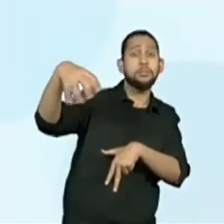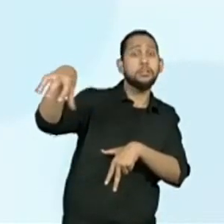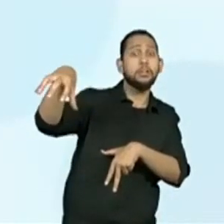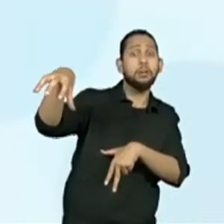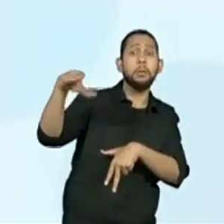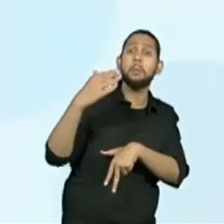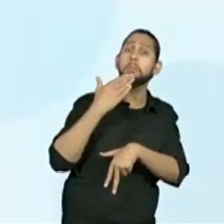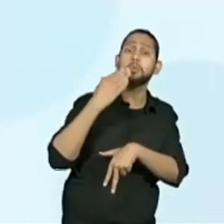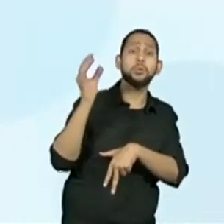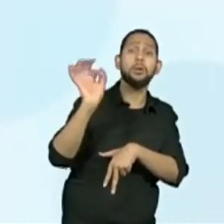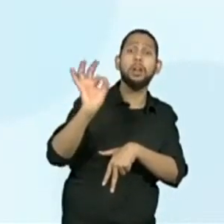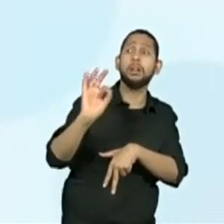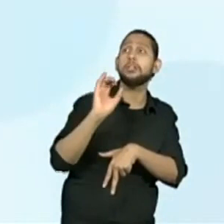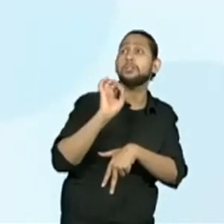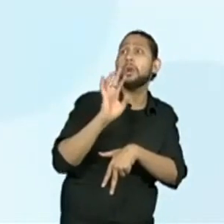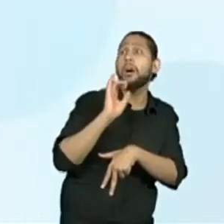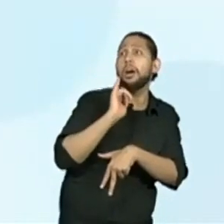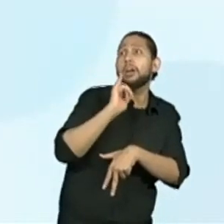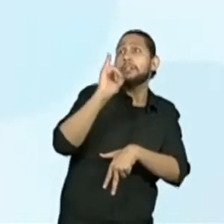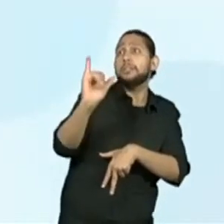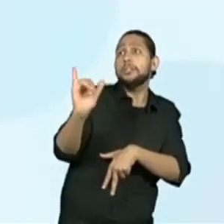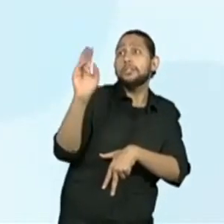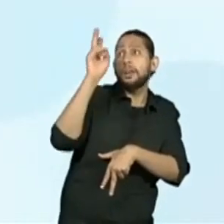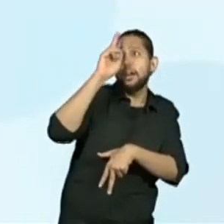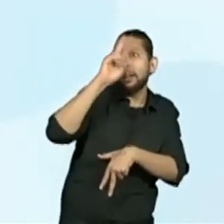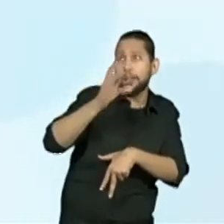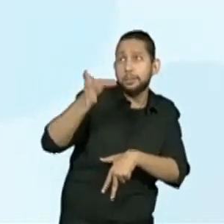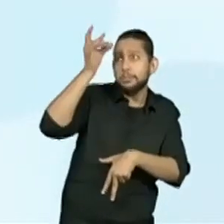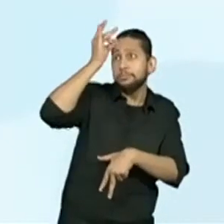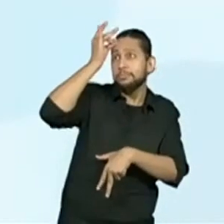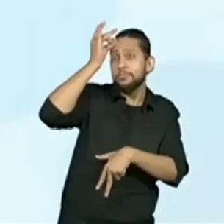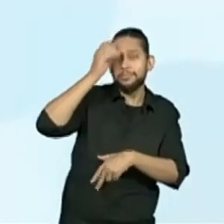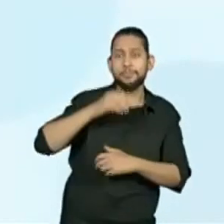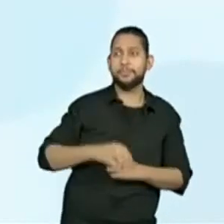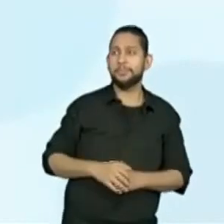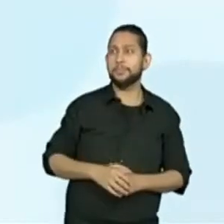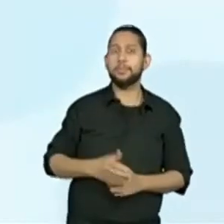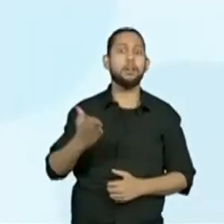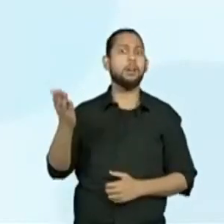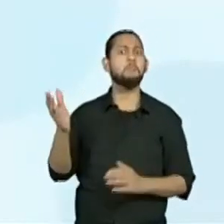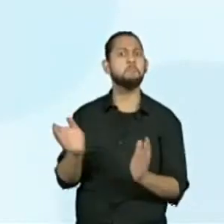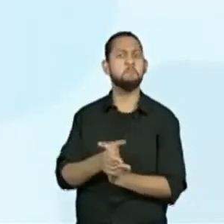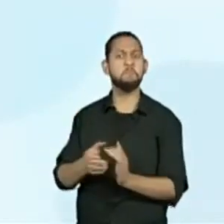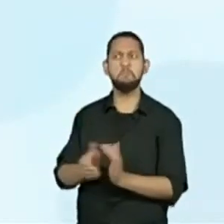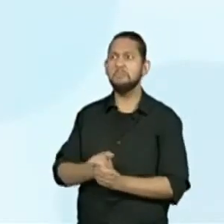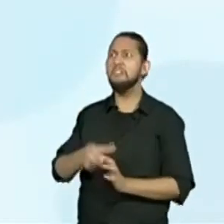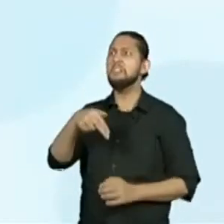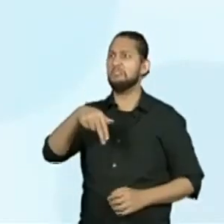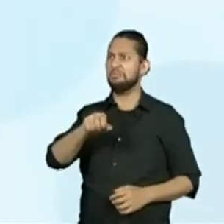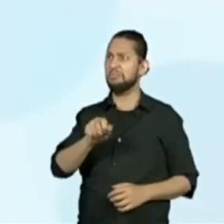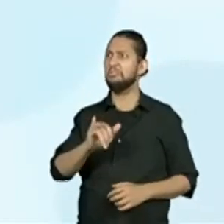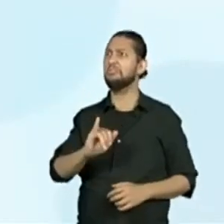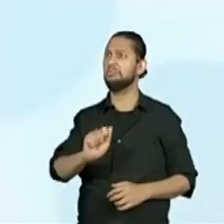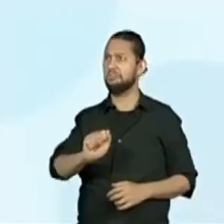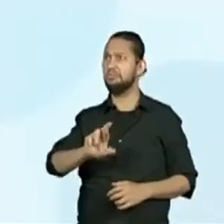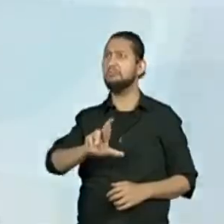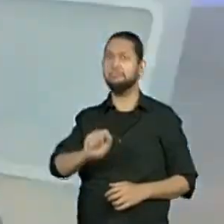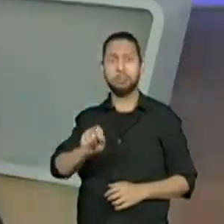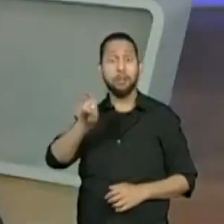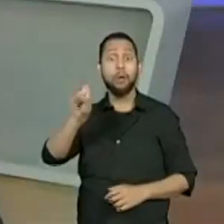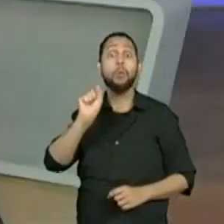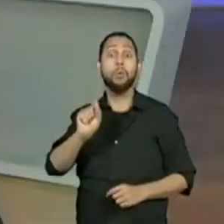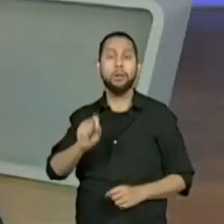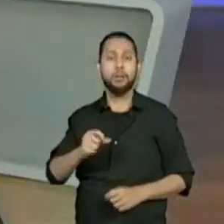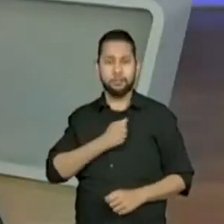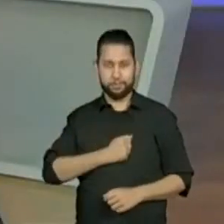dele. É a lembrança por si só. O pessoal colocando. Aluna Nayara. Gostei. Da profabiana. Colocando com essa